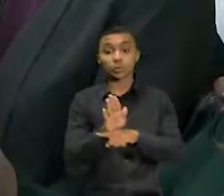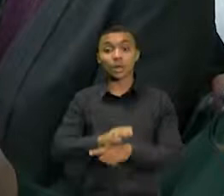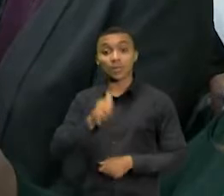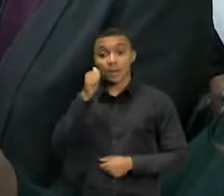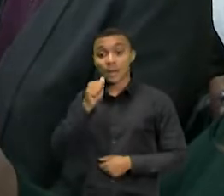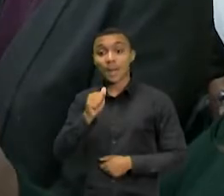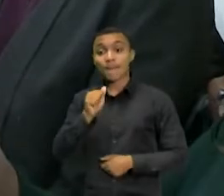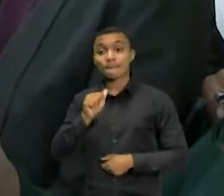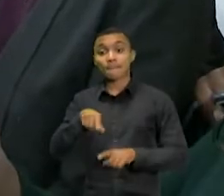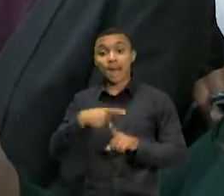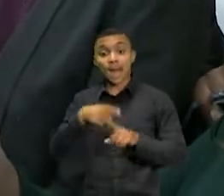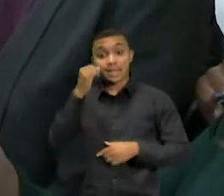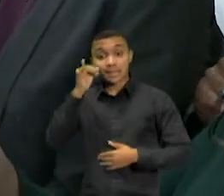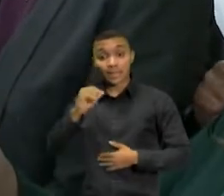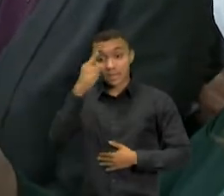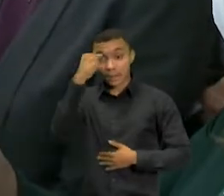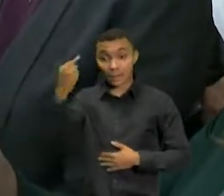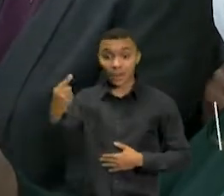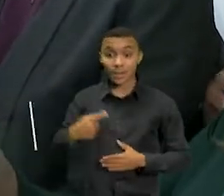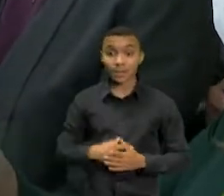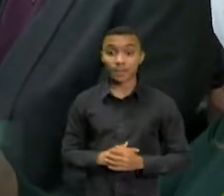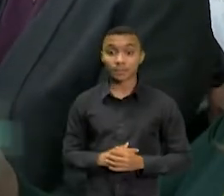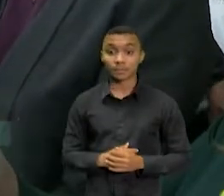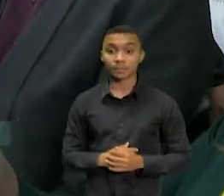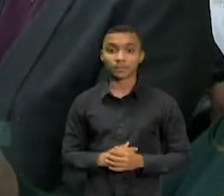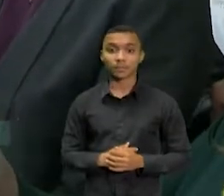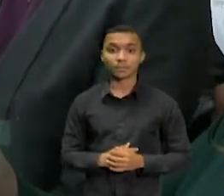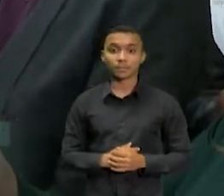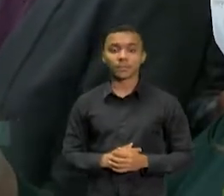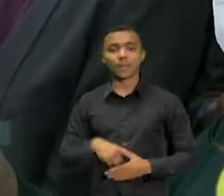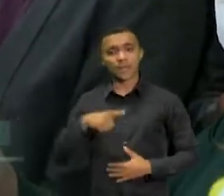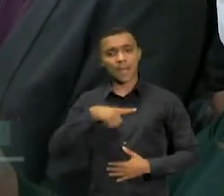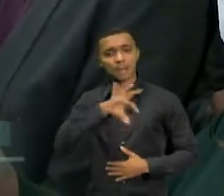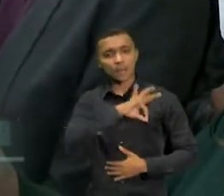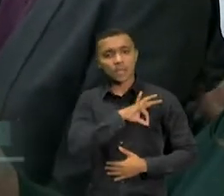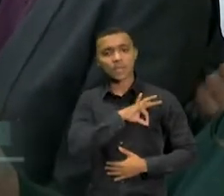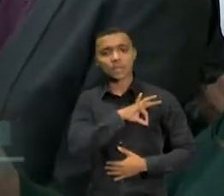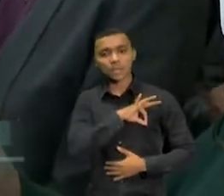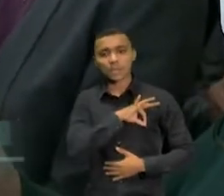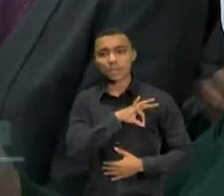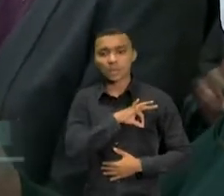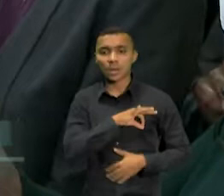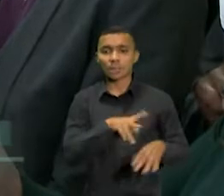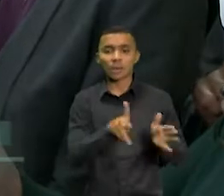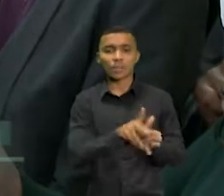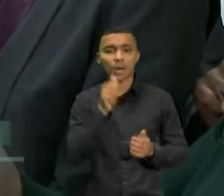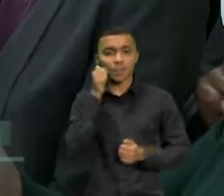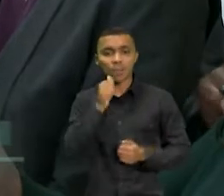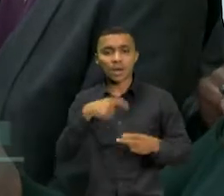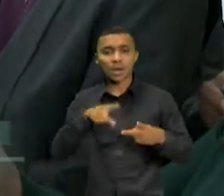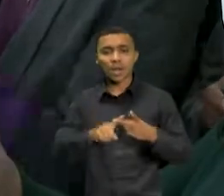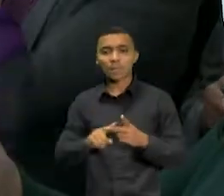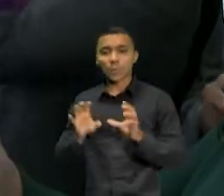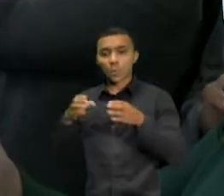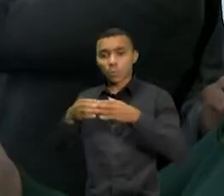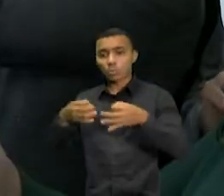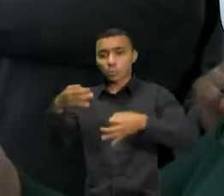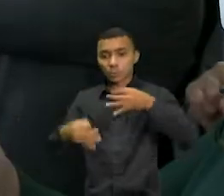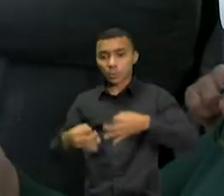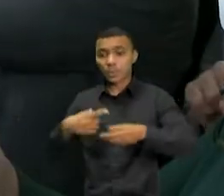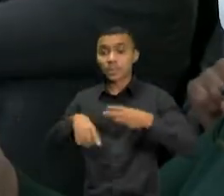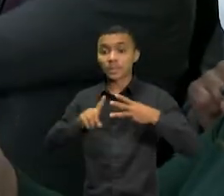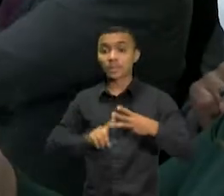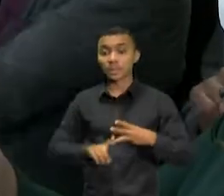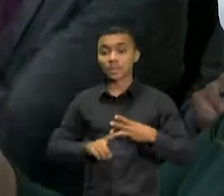elas. Uma rede de casas com a delegacia da mulher, com a presença da defensoria, com a presença do Tribunal de Justiça, com a presença do